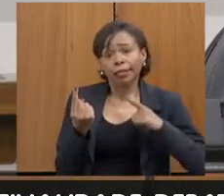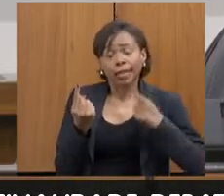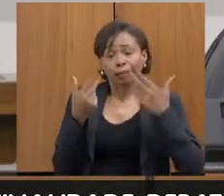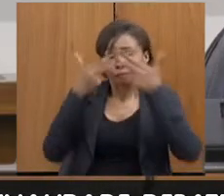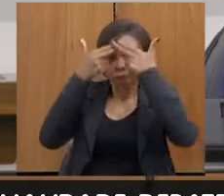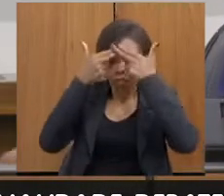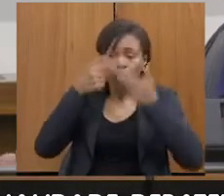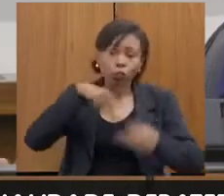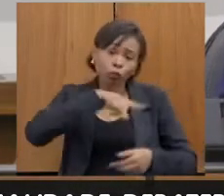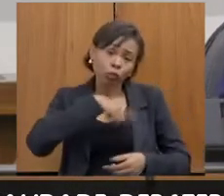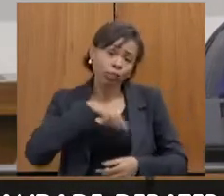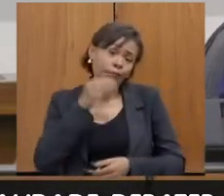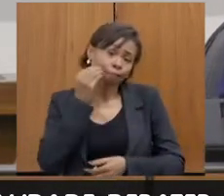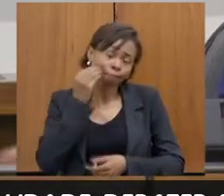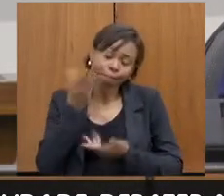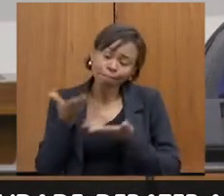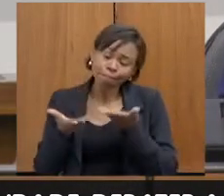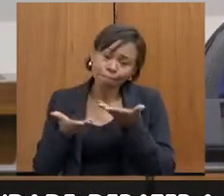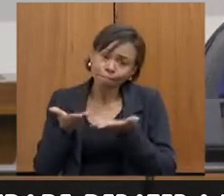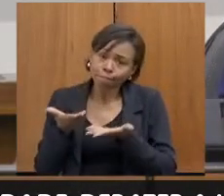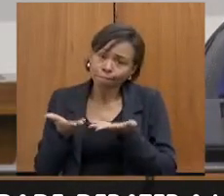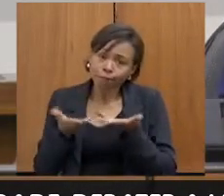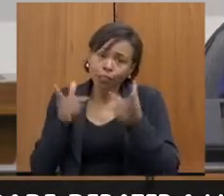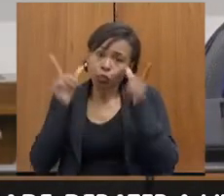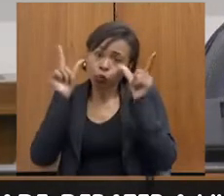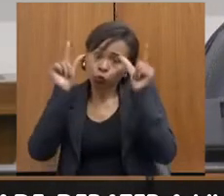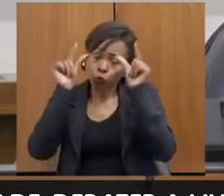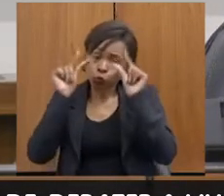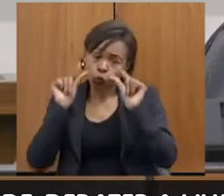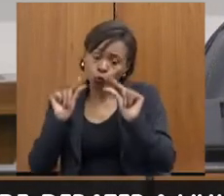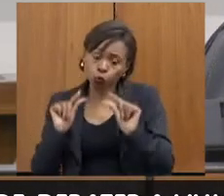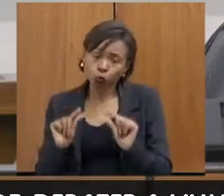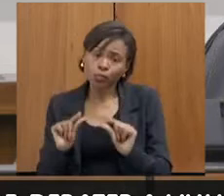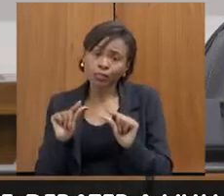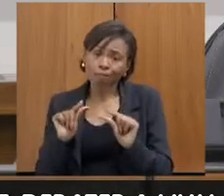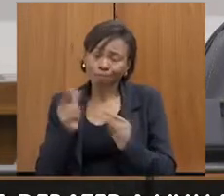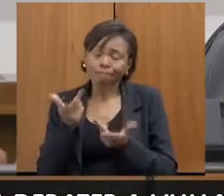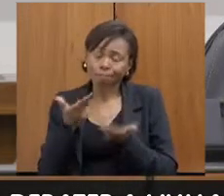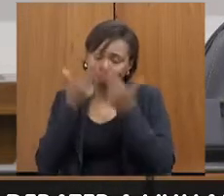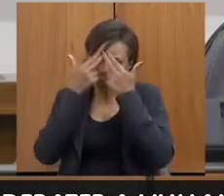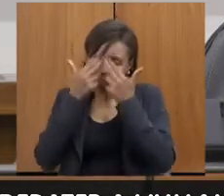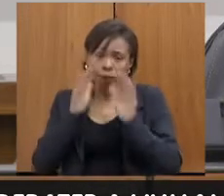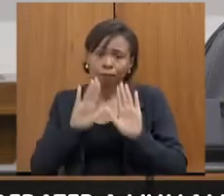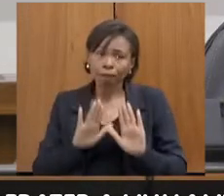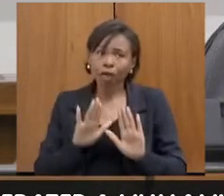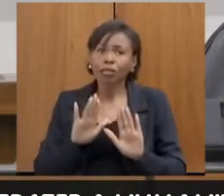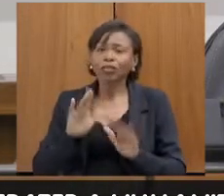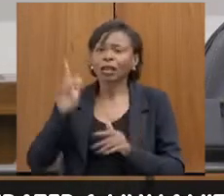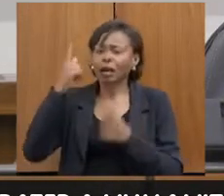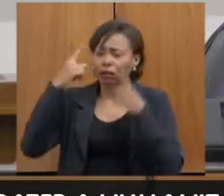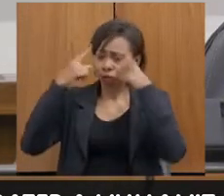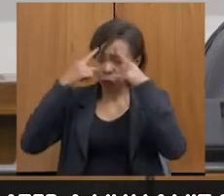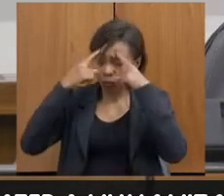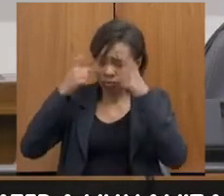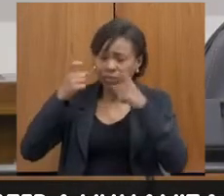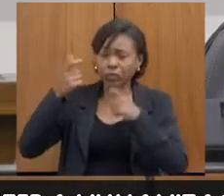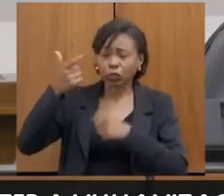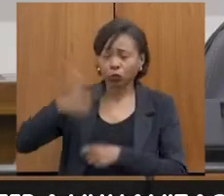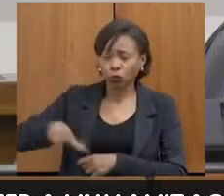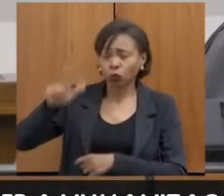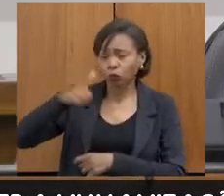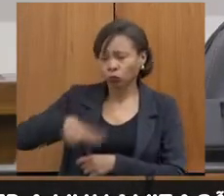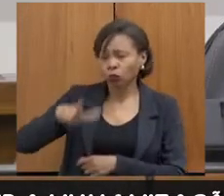amenizar um pouco esse impacto todo na vida. Mas, no meu entendimento, o ciclo de violência é um grande desafio para